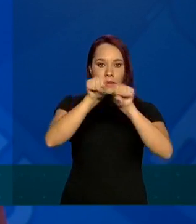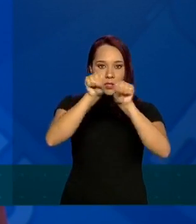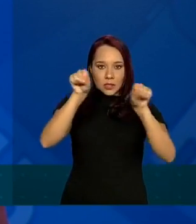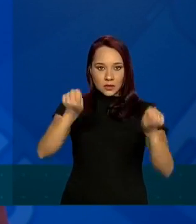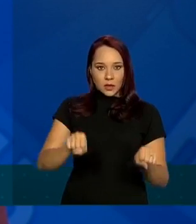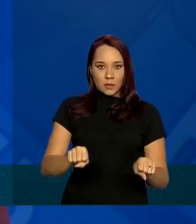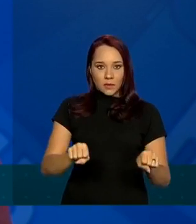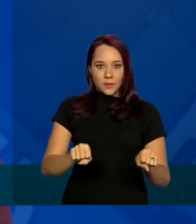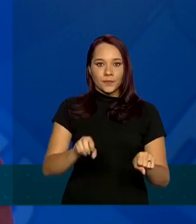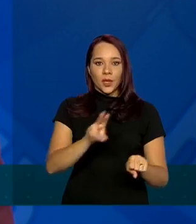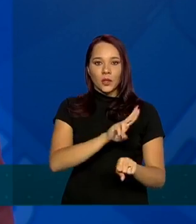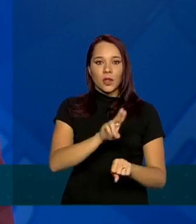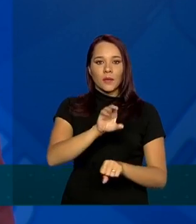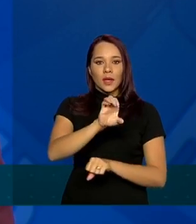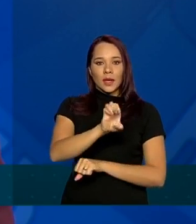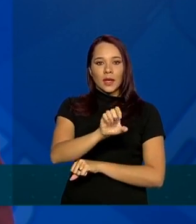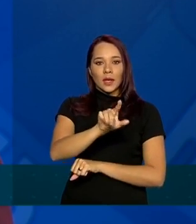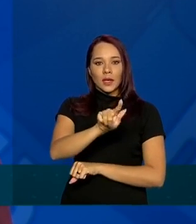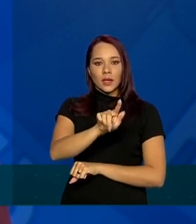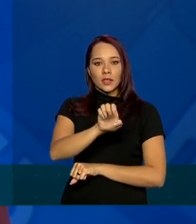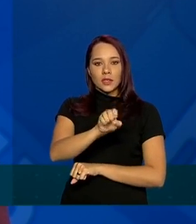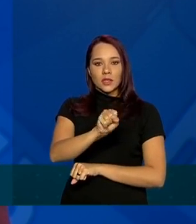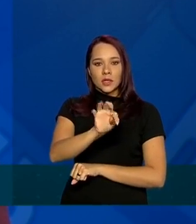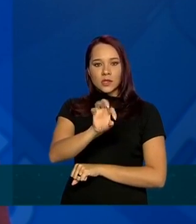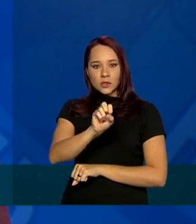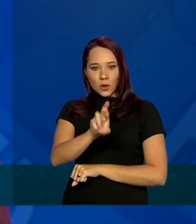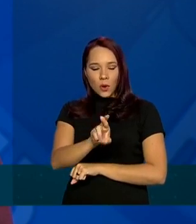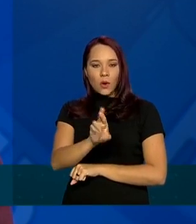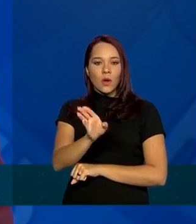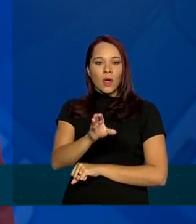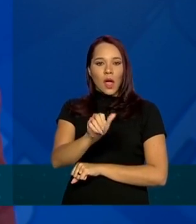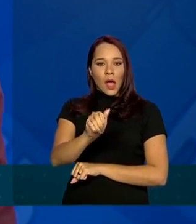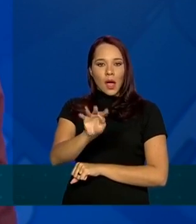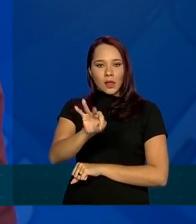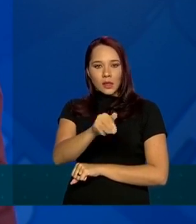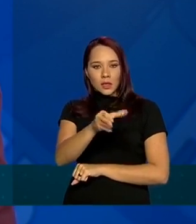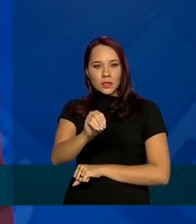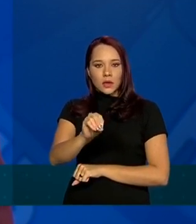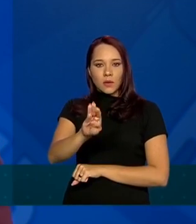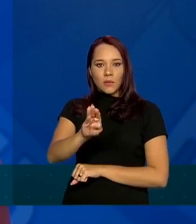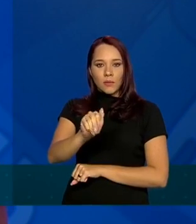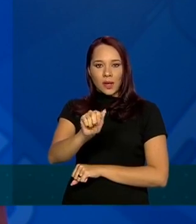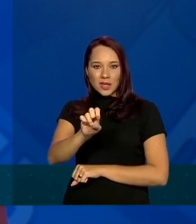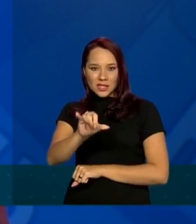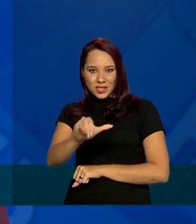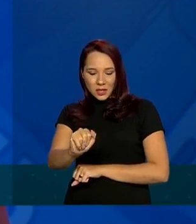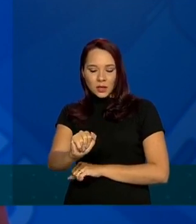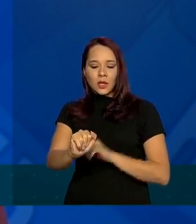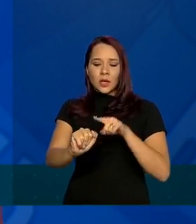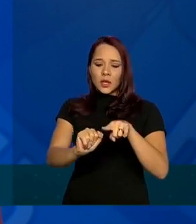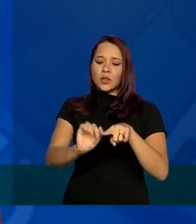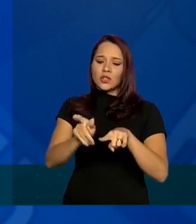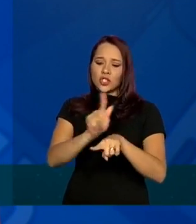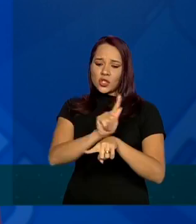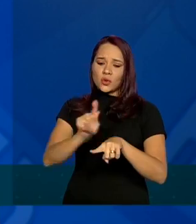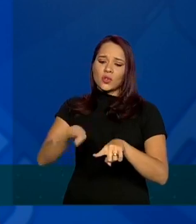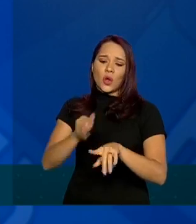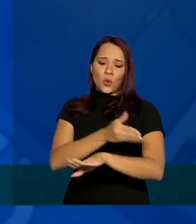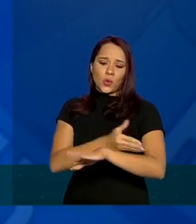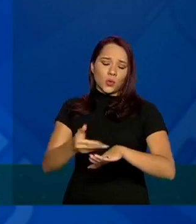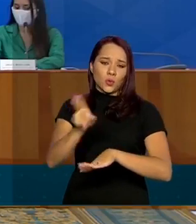se chama e-gestor atenção básica os gestores municipais já estão habituados com esse sistema e podem fazer a solicitação